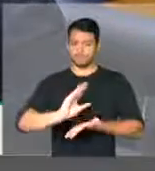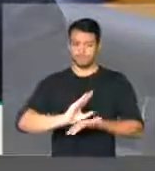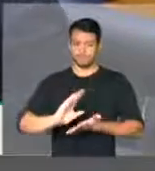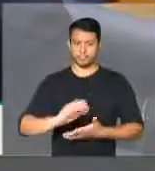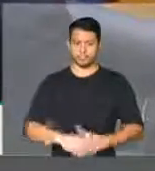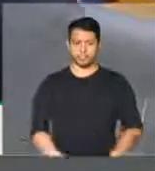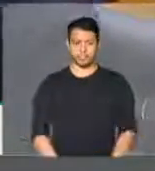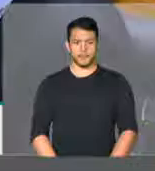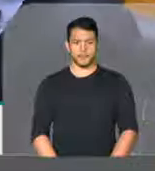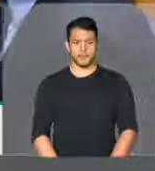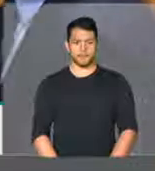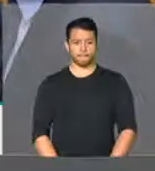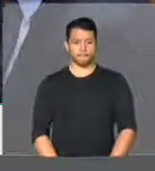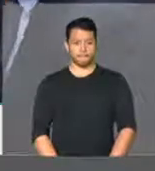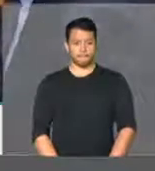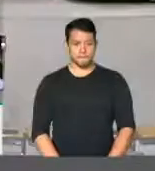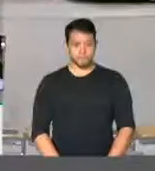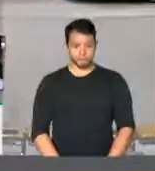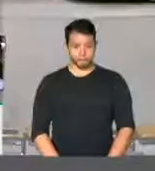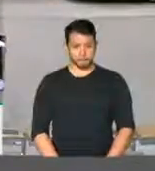Deus abençoe. Obrigado.